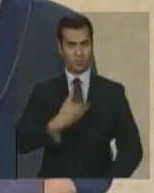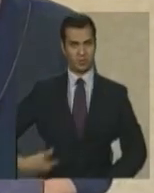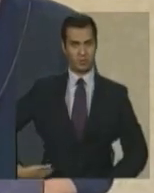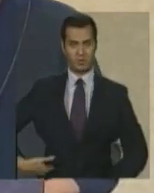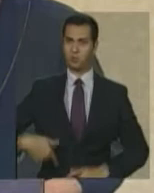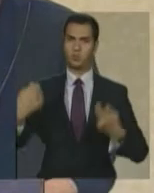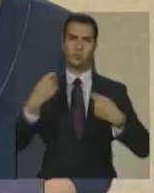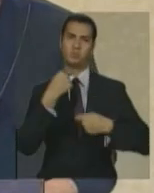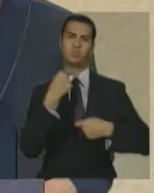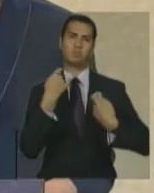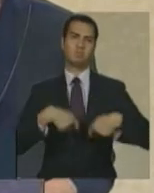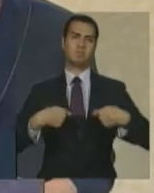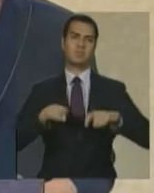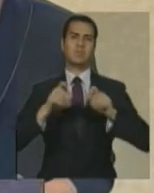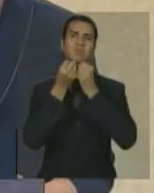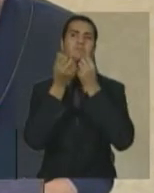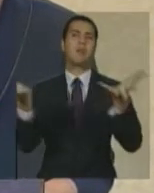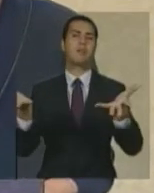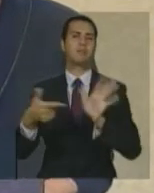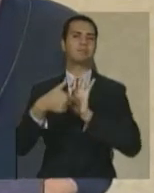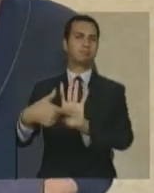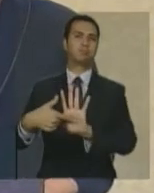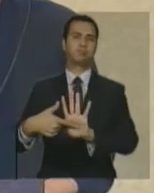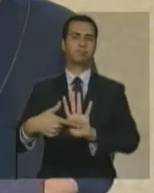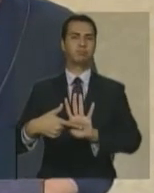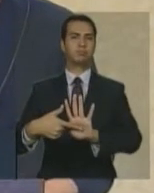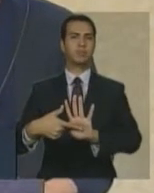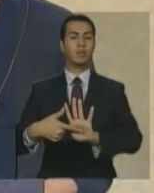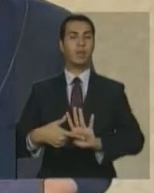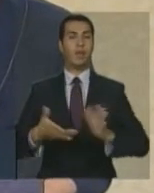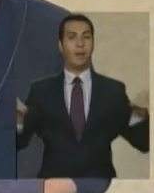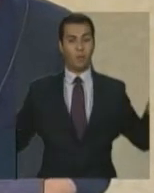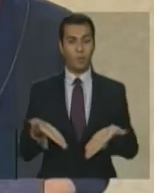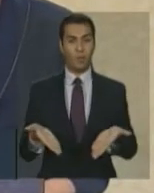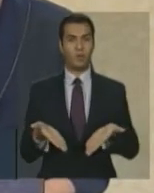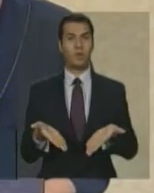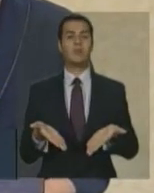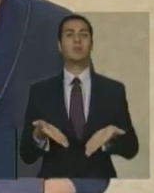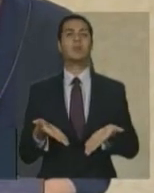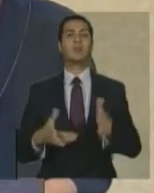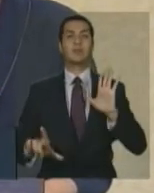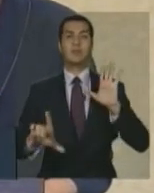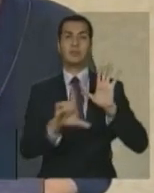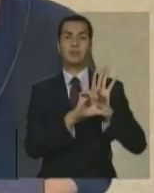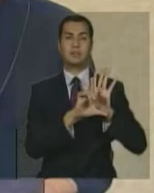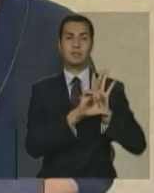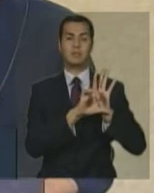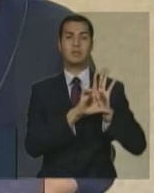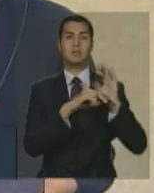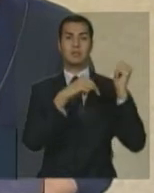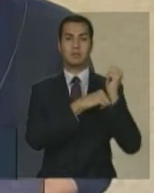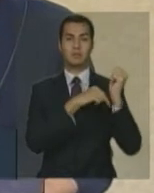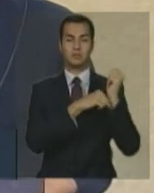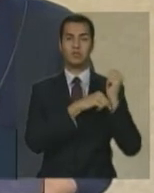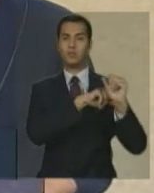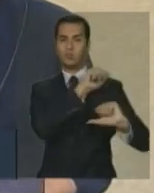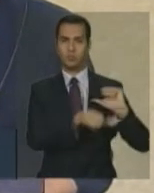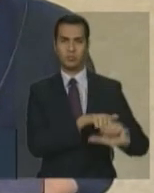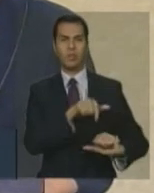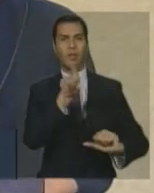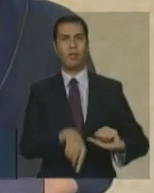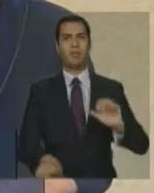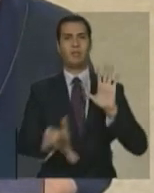a partir de hoje o que era lei de sigilo se transforma em lei de direito ao